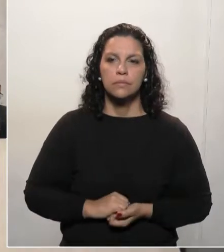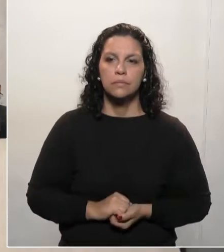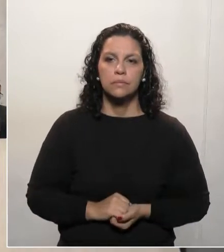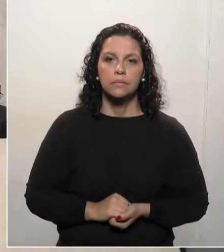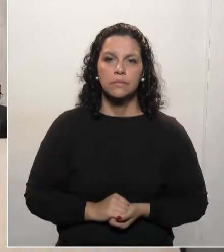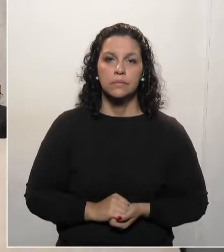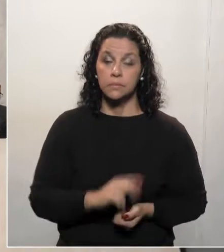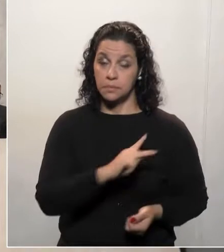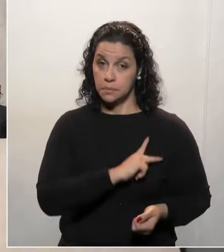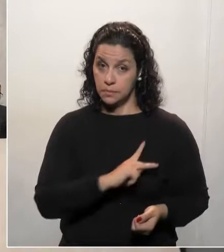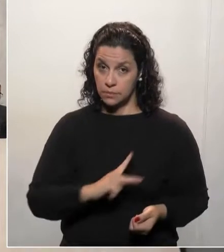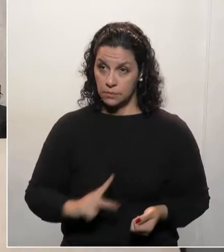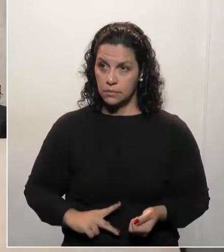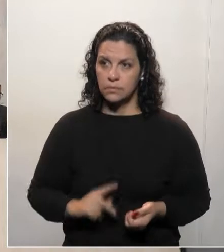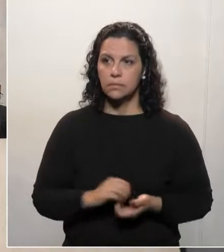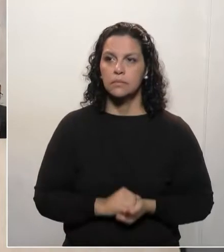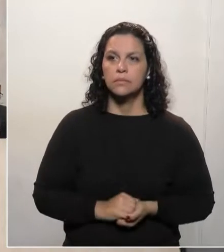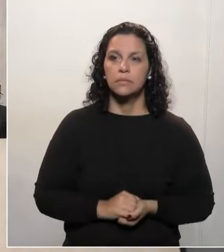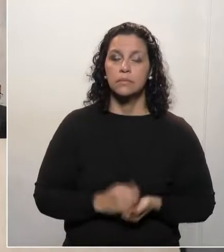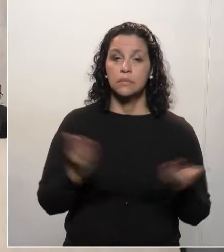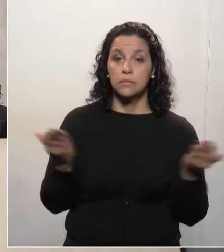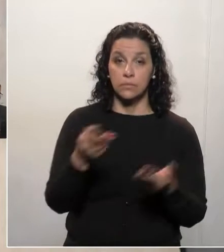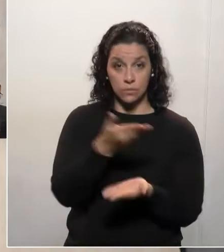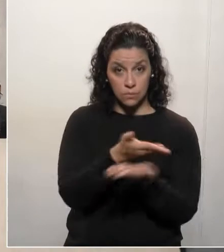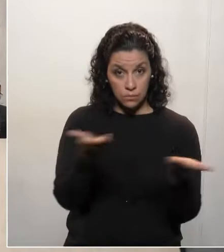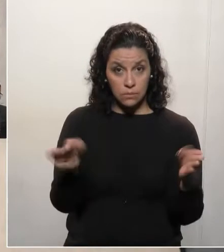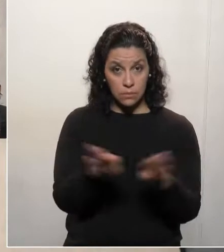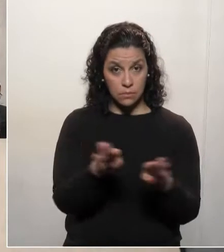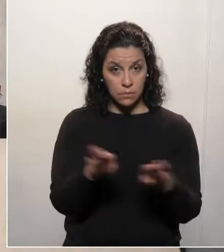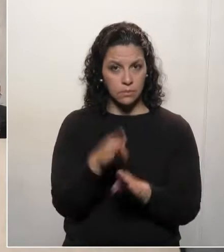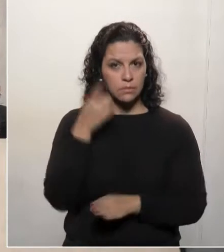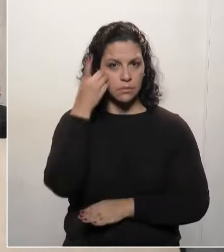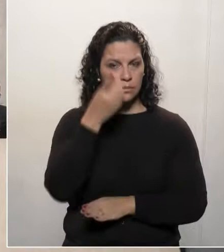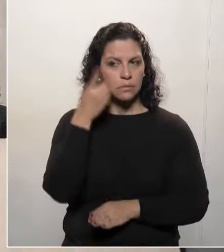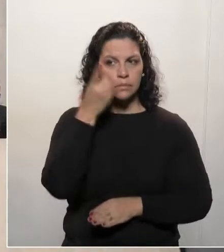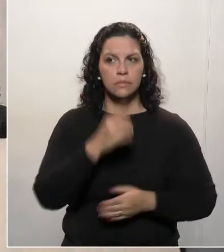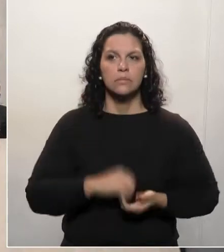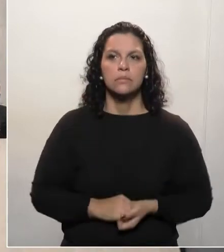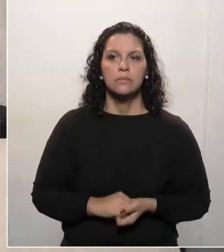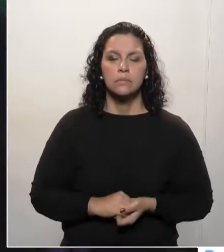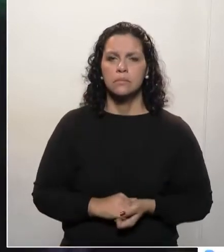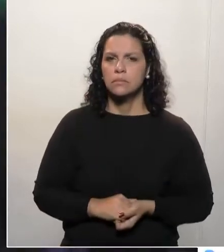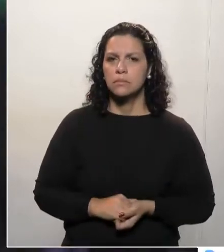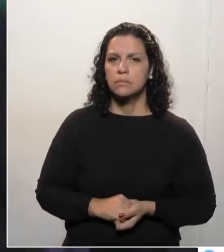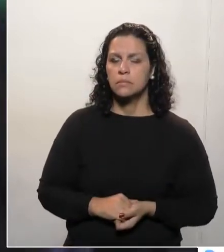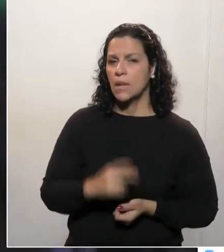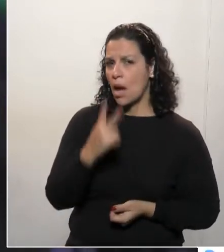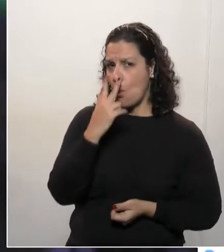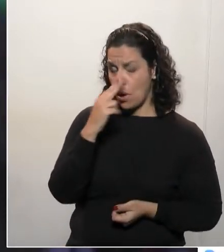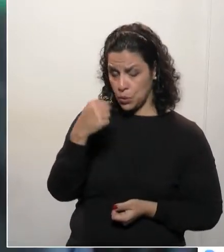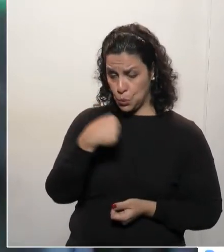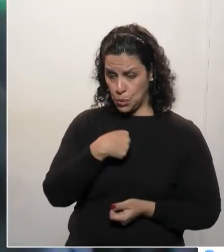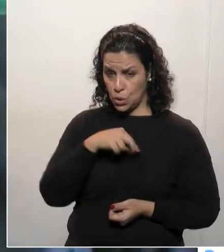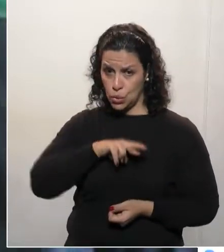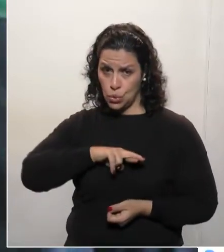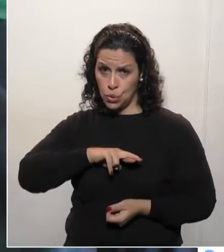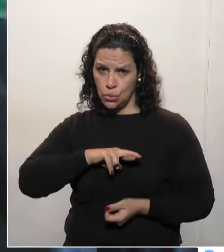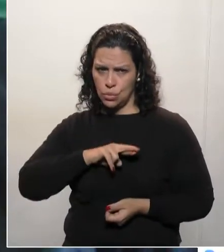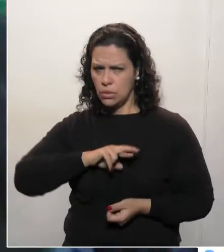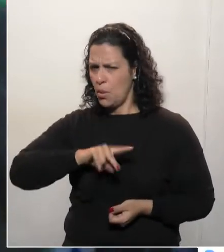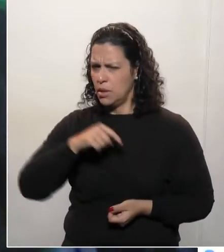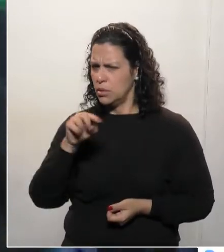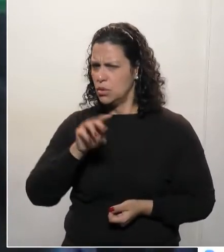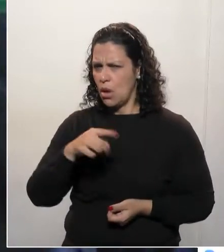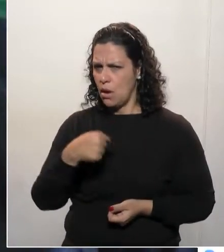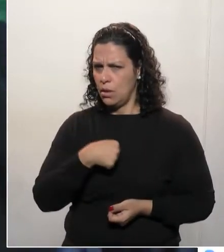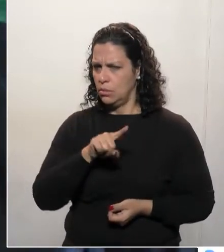Senhor presidente, senhoras e senhores deputados, eu acho que não como só eu, mas a maioria dos deputados aqui